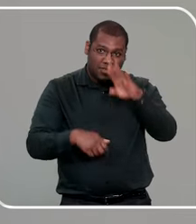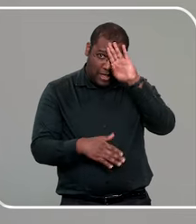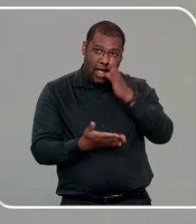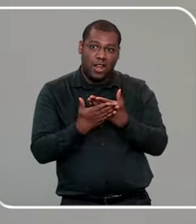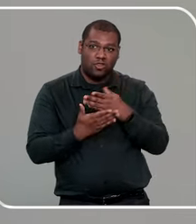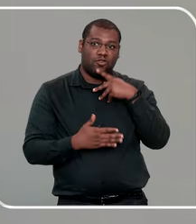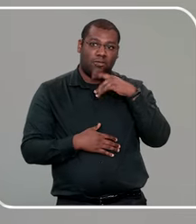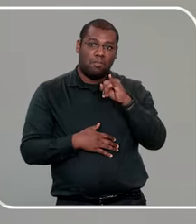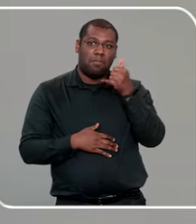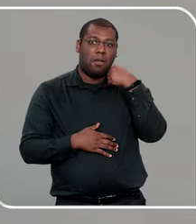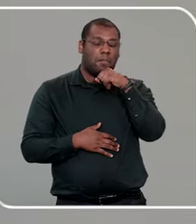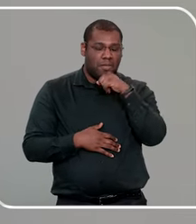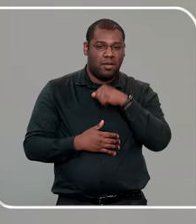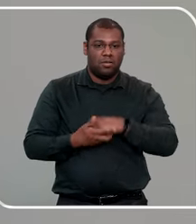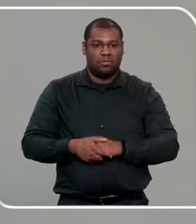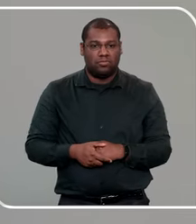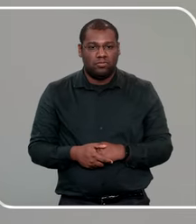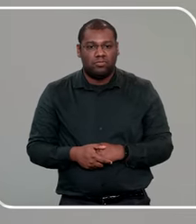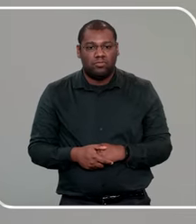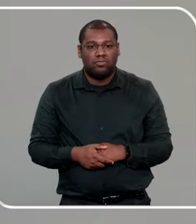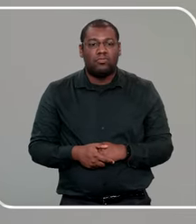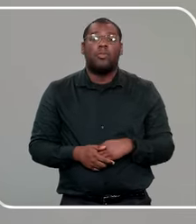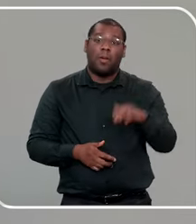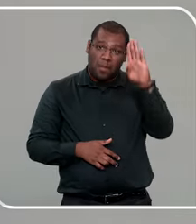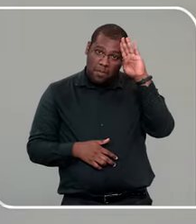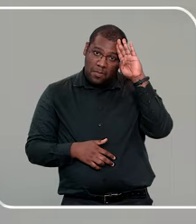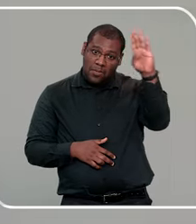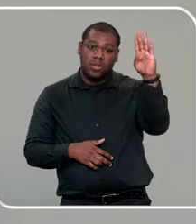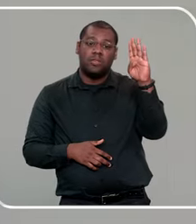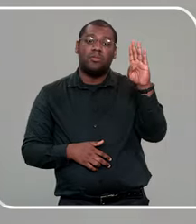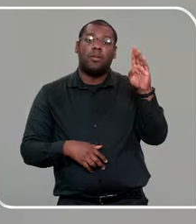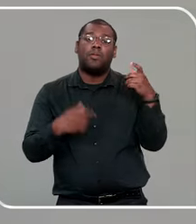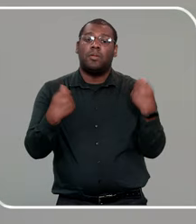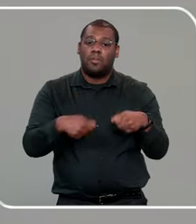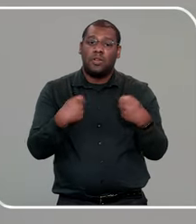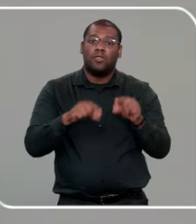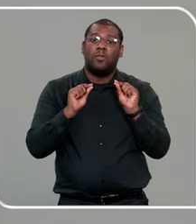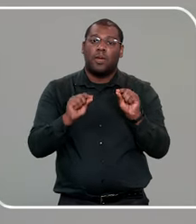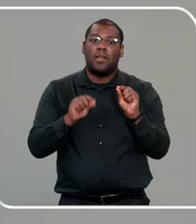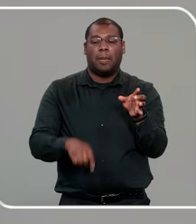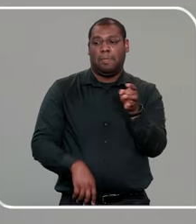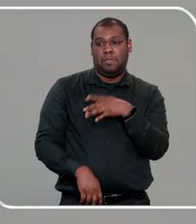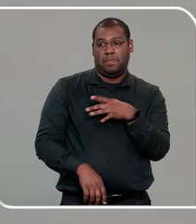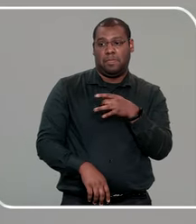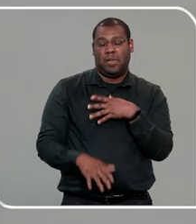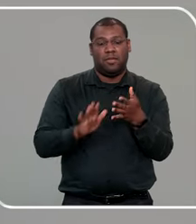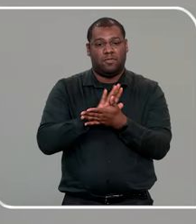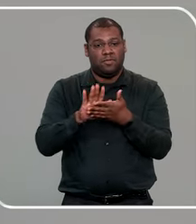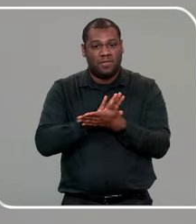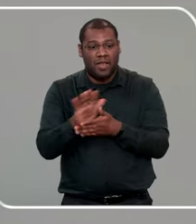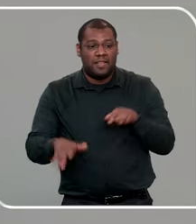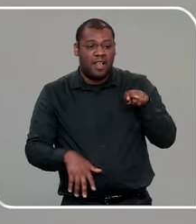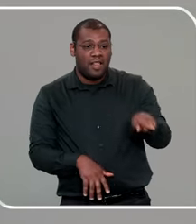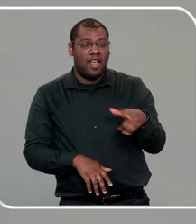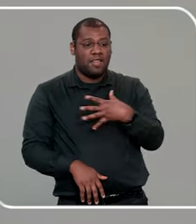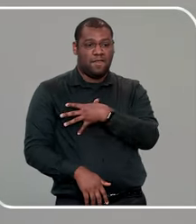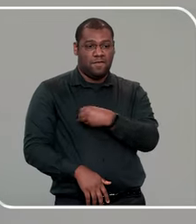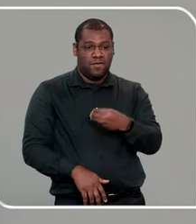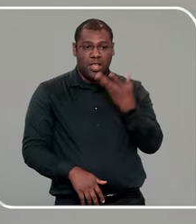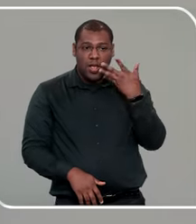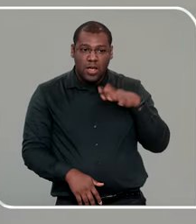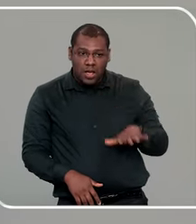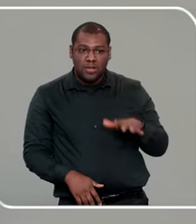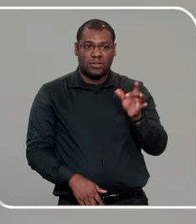a gente precisa, principalmente, não sentir medo, da mãe ou do pai.